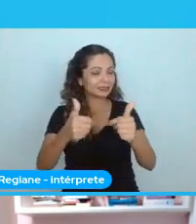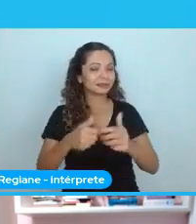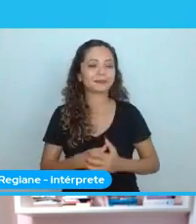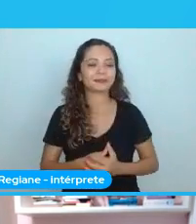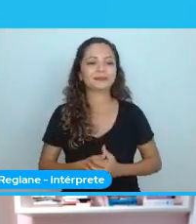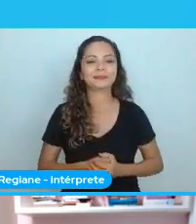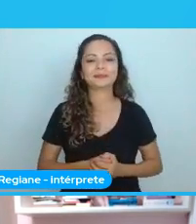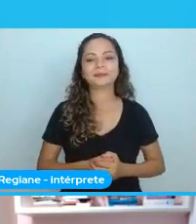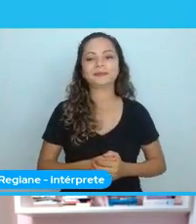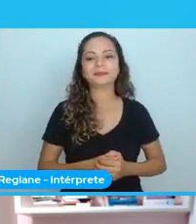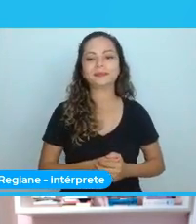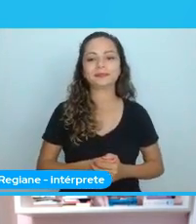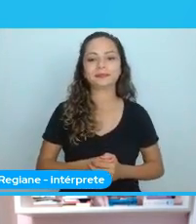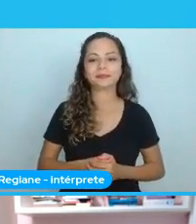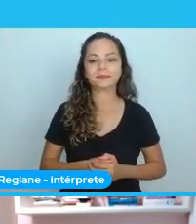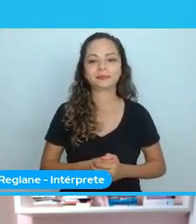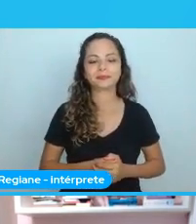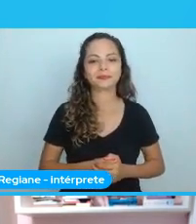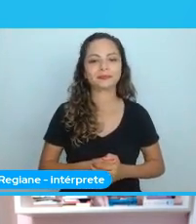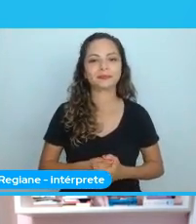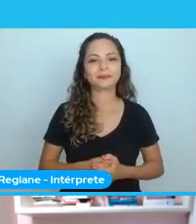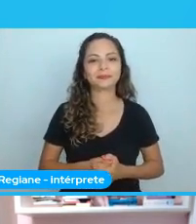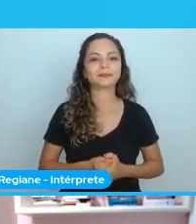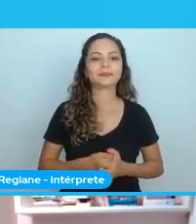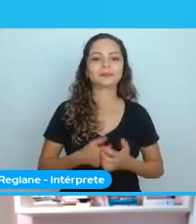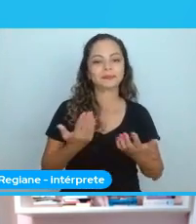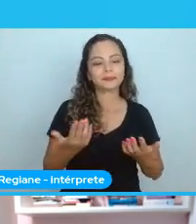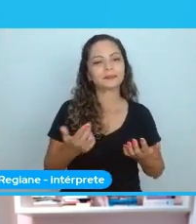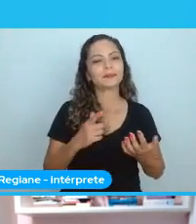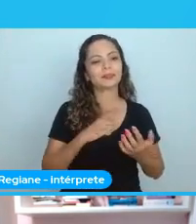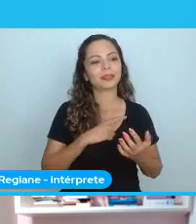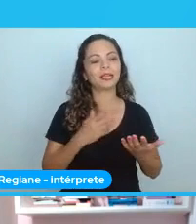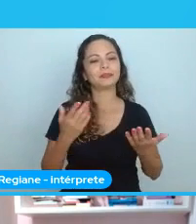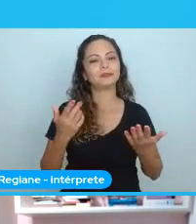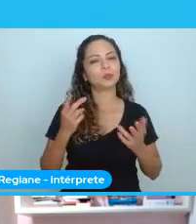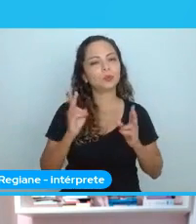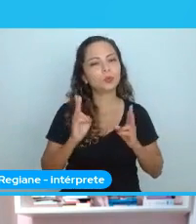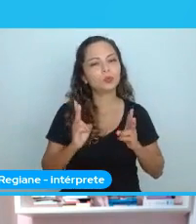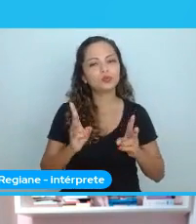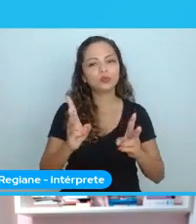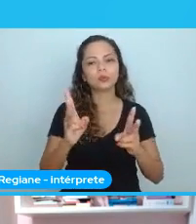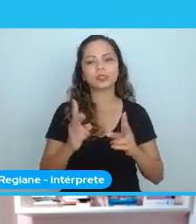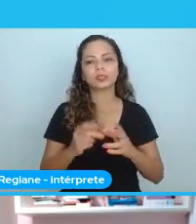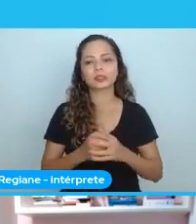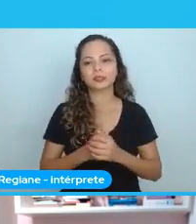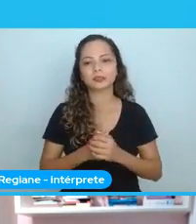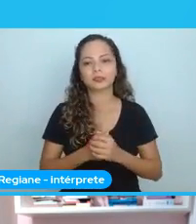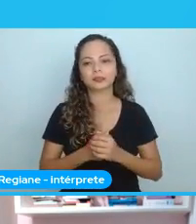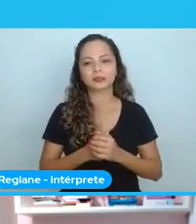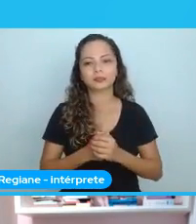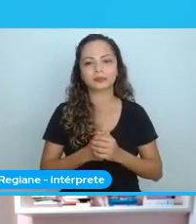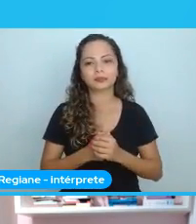E aí, ok. Eu acho que conectando um pouquinho do que a gente estava falando, deixa eu só ajeitar um pouco aqui.